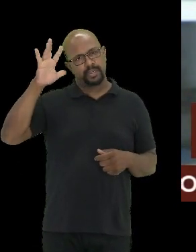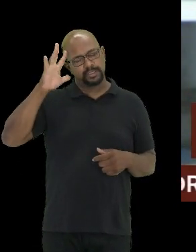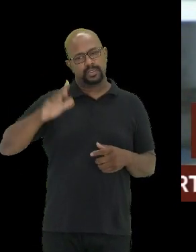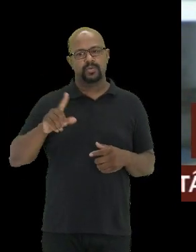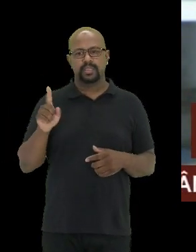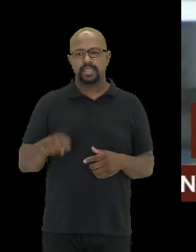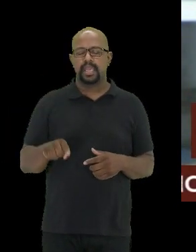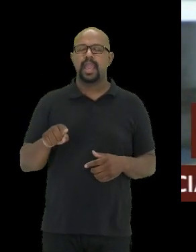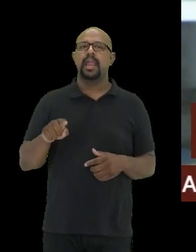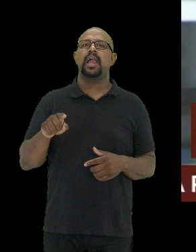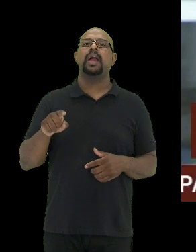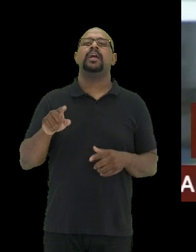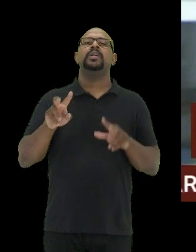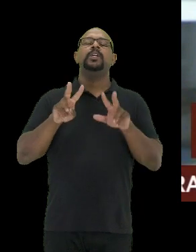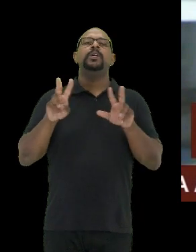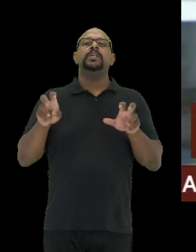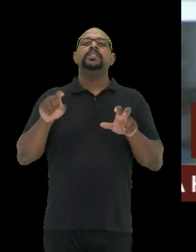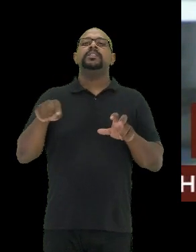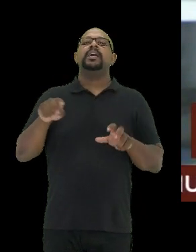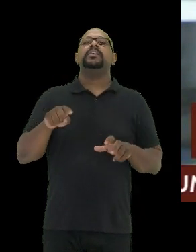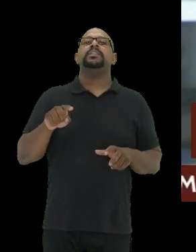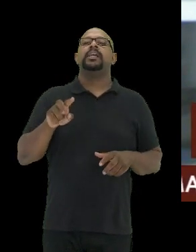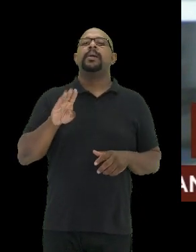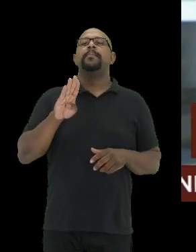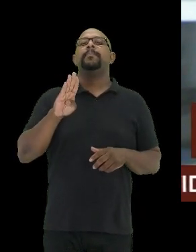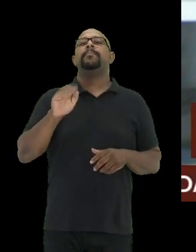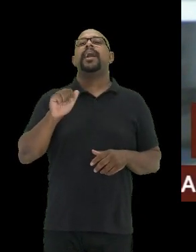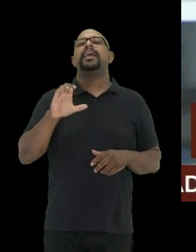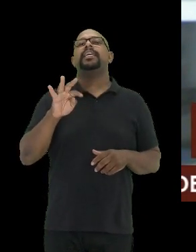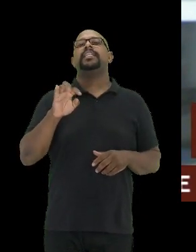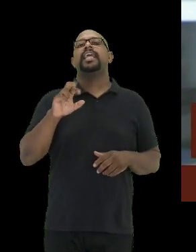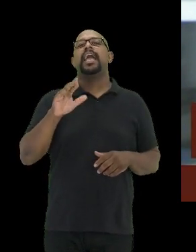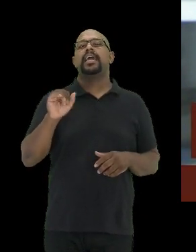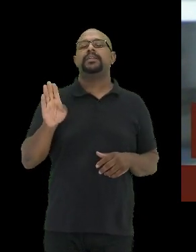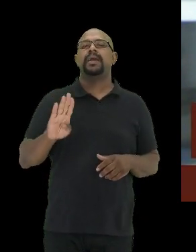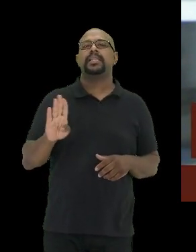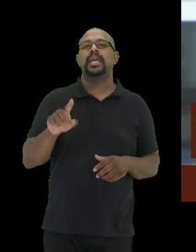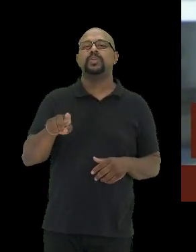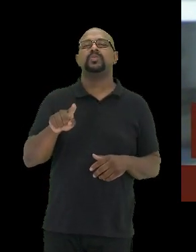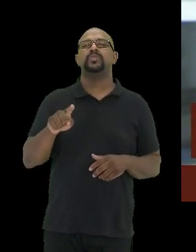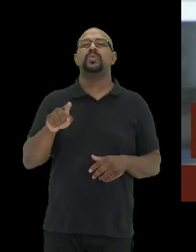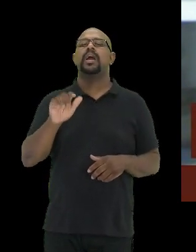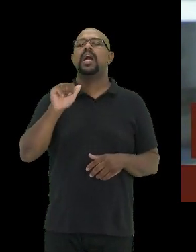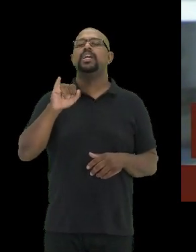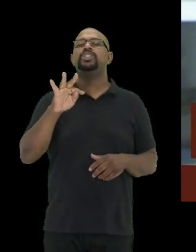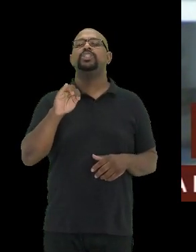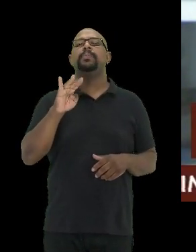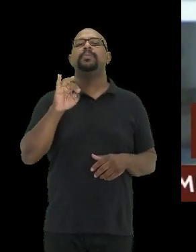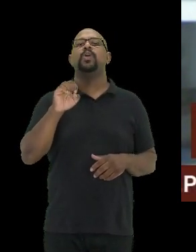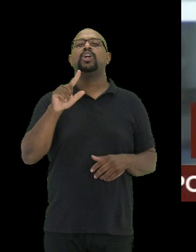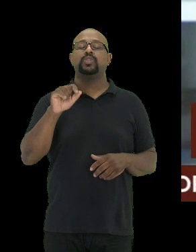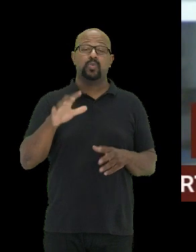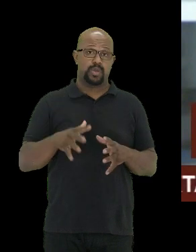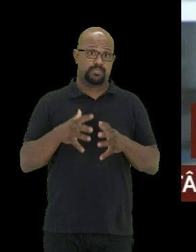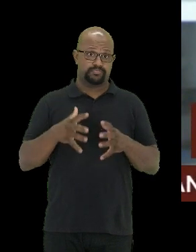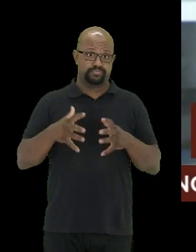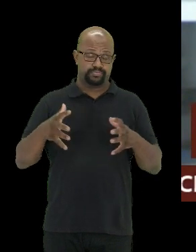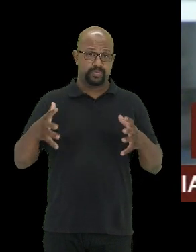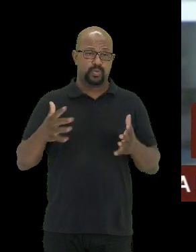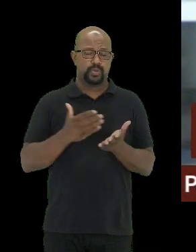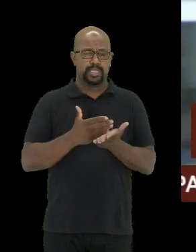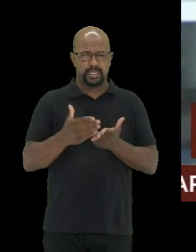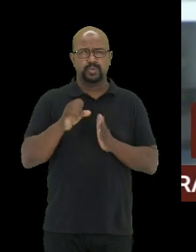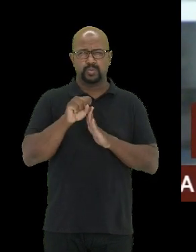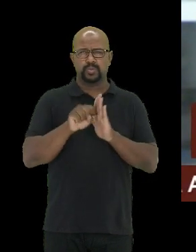que é a questão das bactérias resistentes aos antibióticos. É um problema crescente no início do